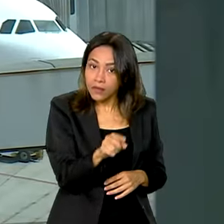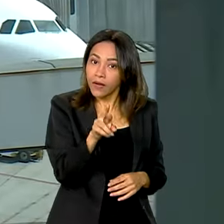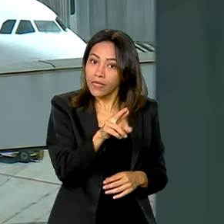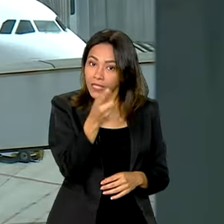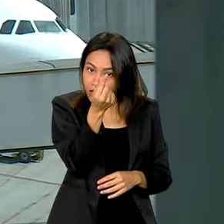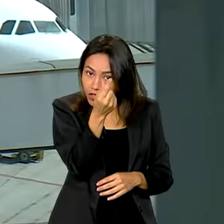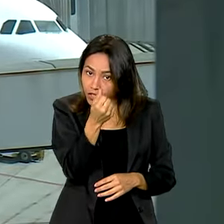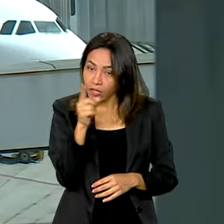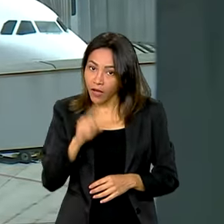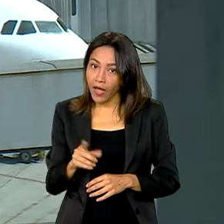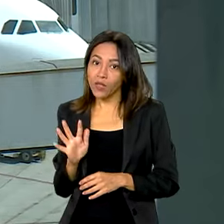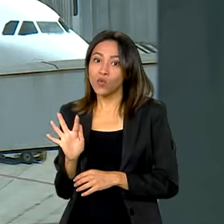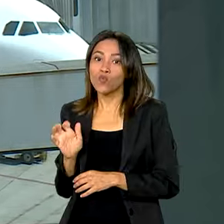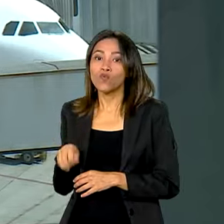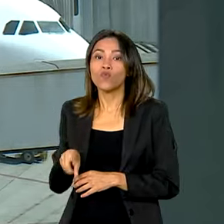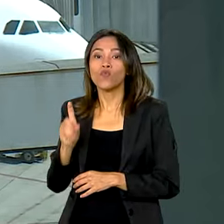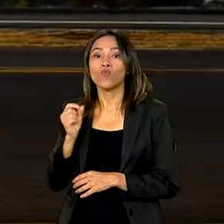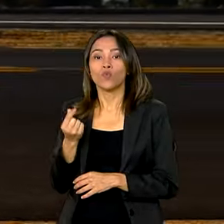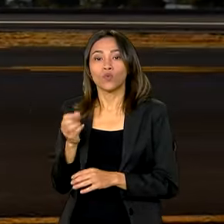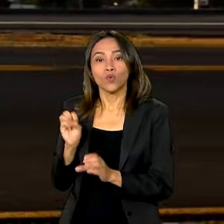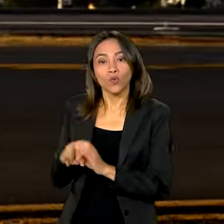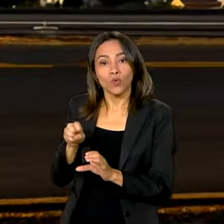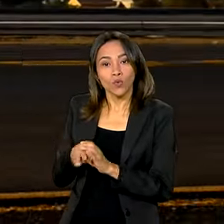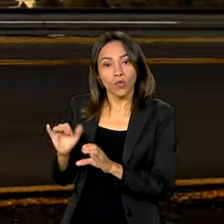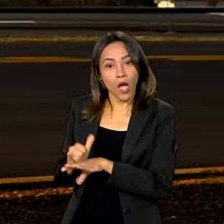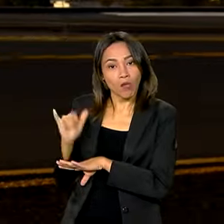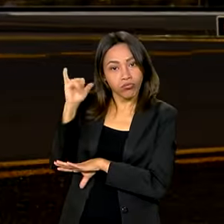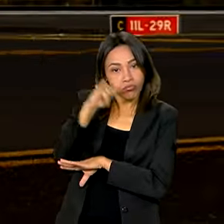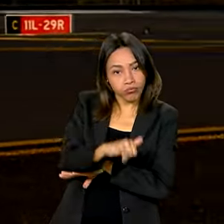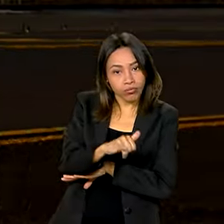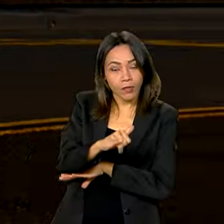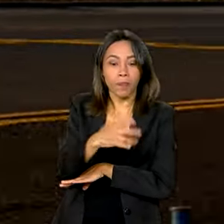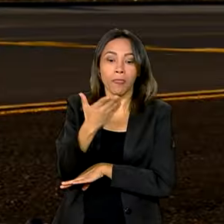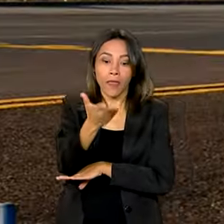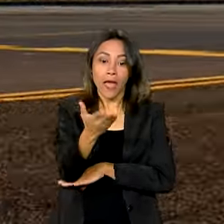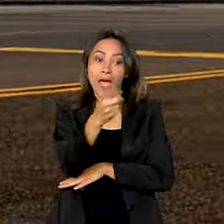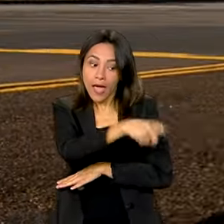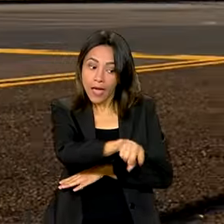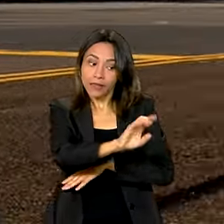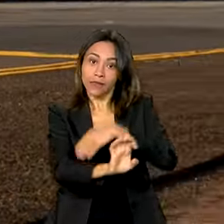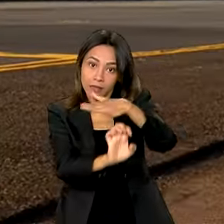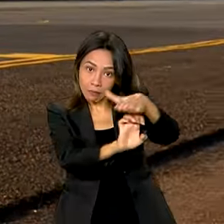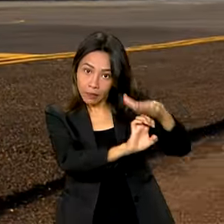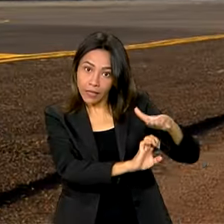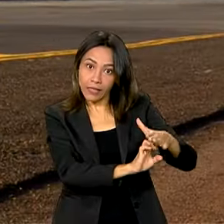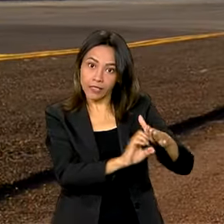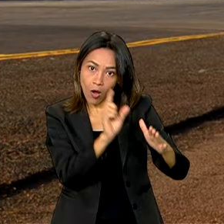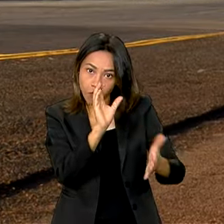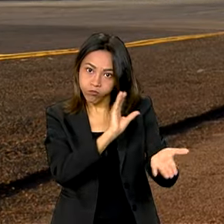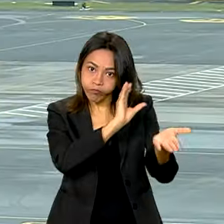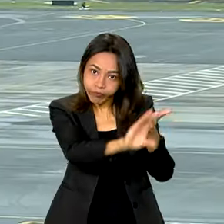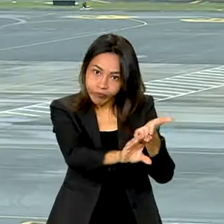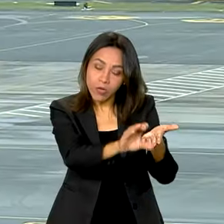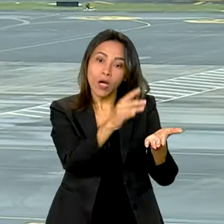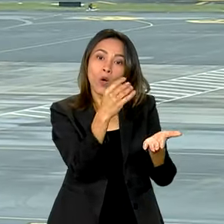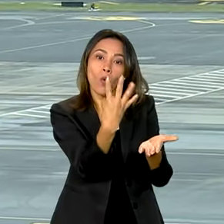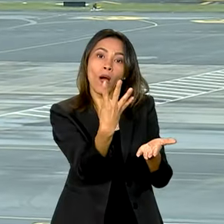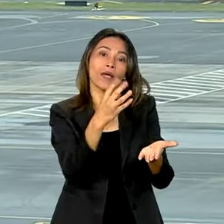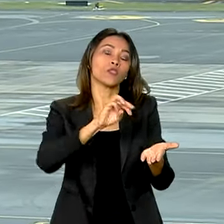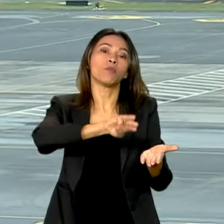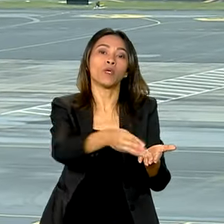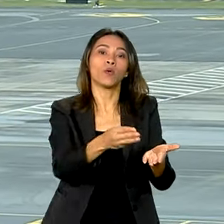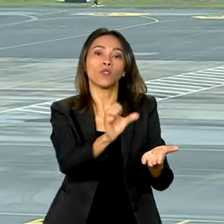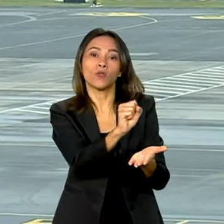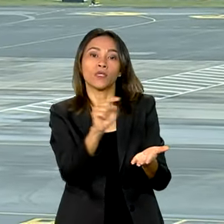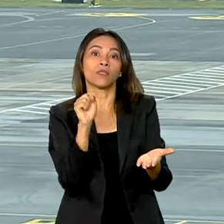vem do Fundo Nacional da Aviação Civil. Já as companhias aéreas estão investindo mais de 4 milhões e 800 mil